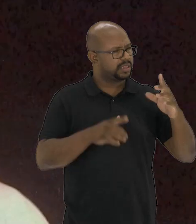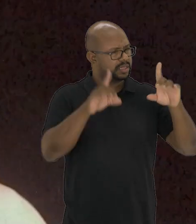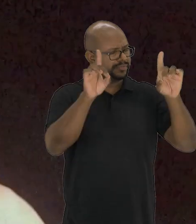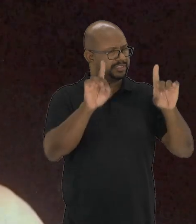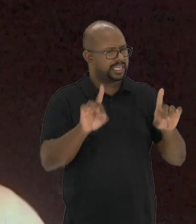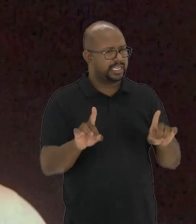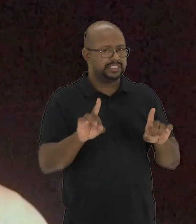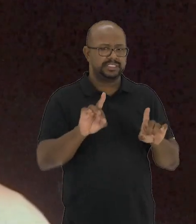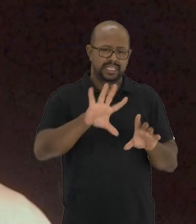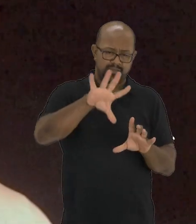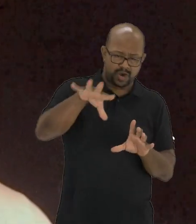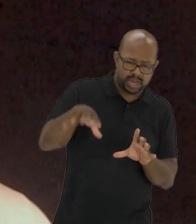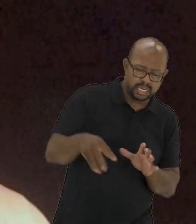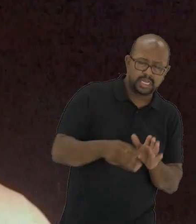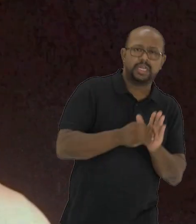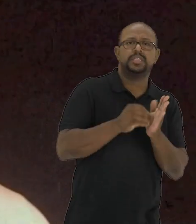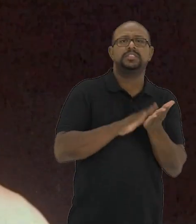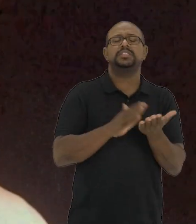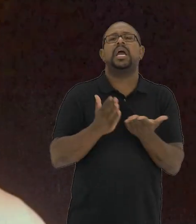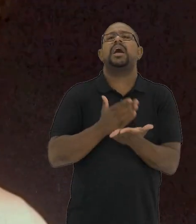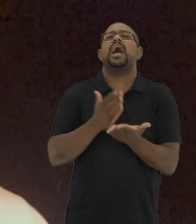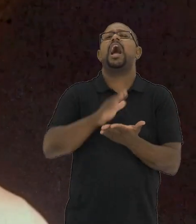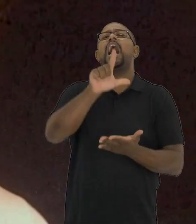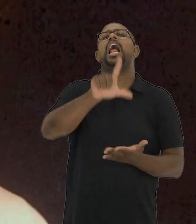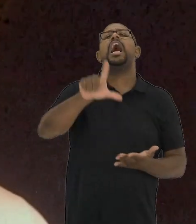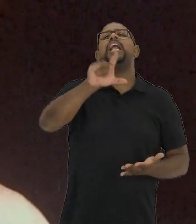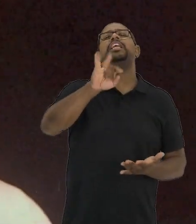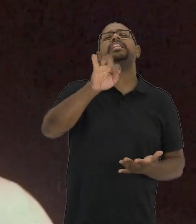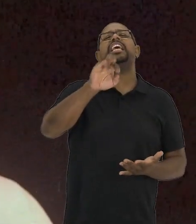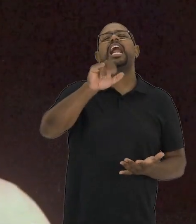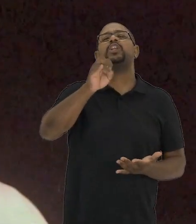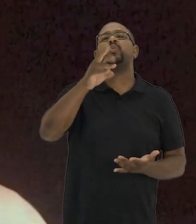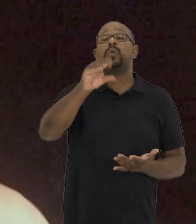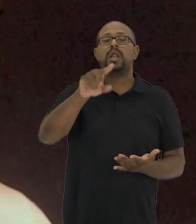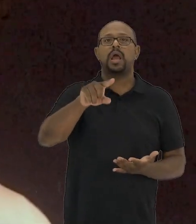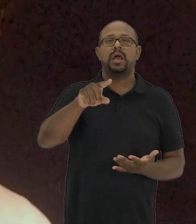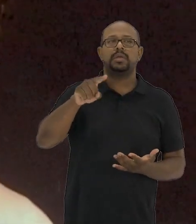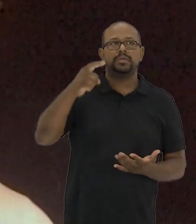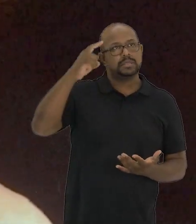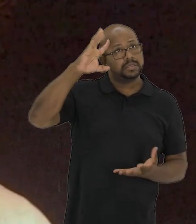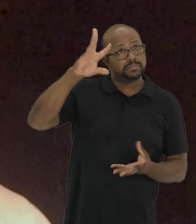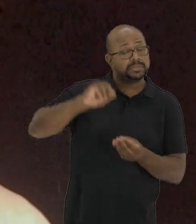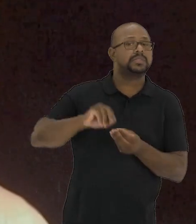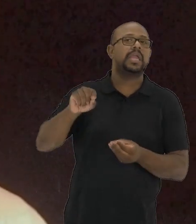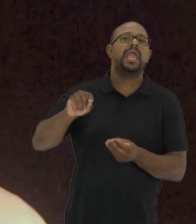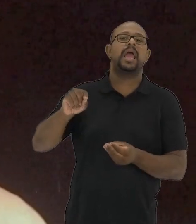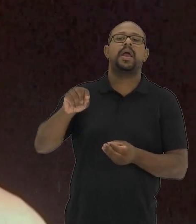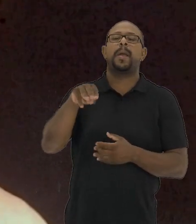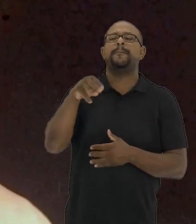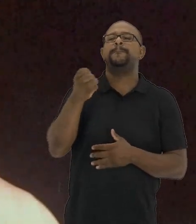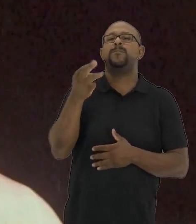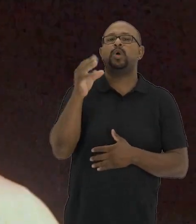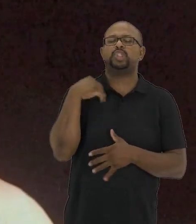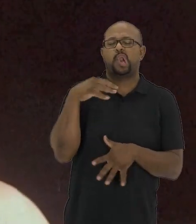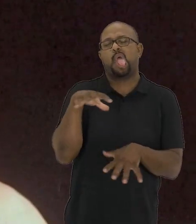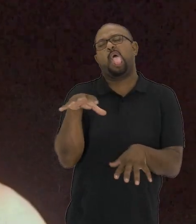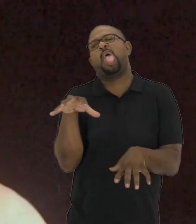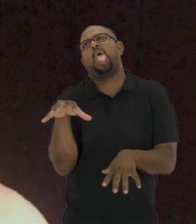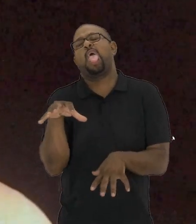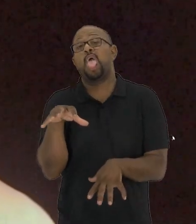como a relação da deficiência na literatura foi construída, a própria noção que nós temos de monstro está